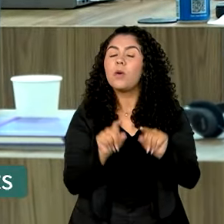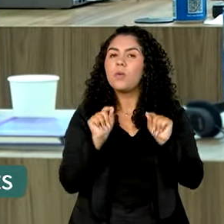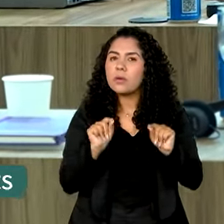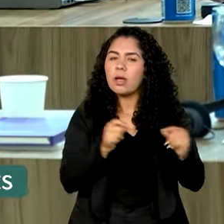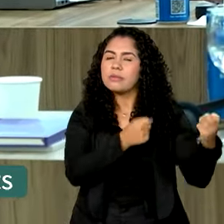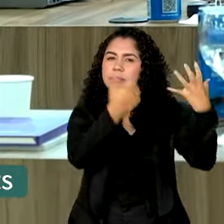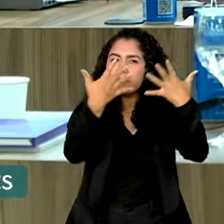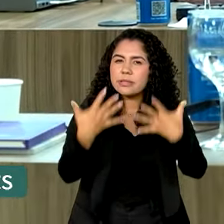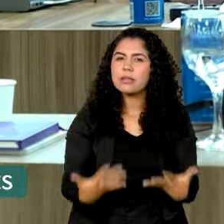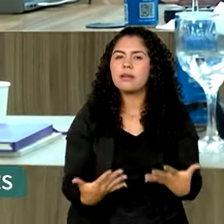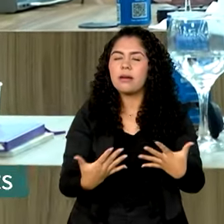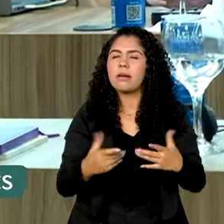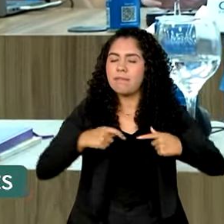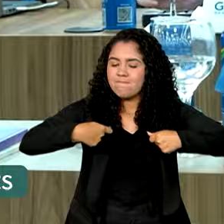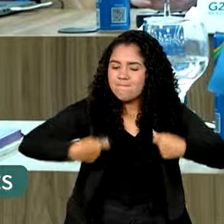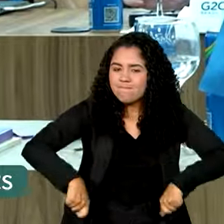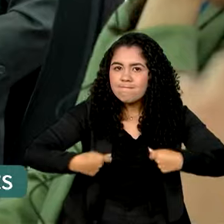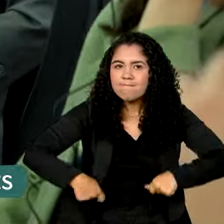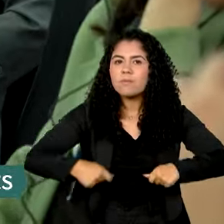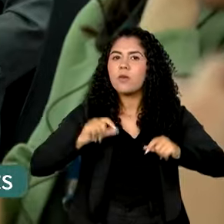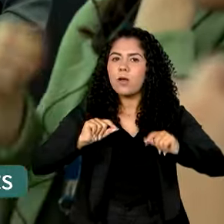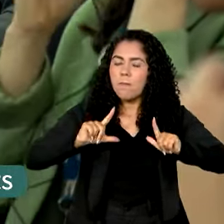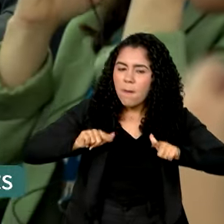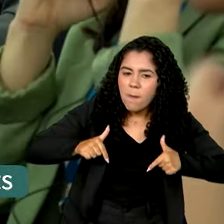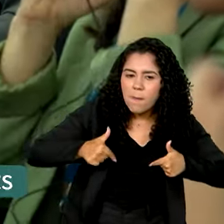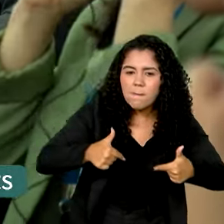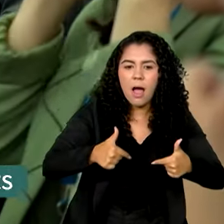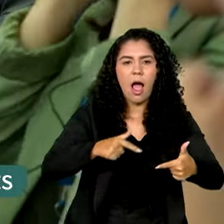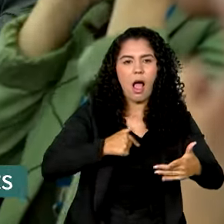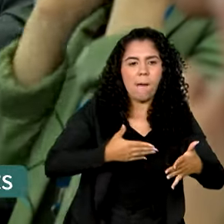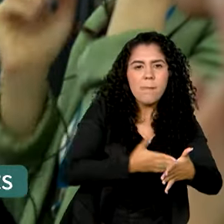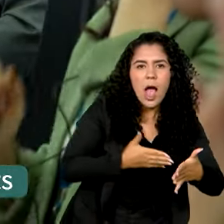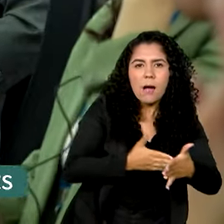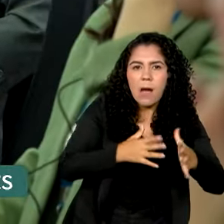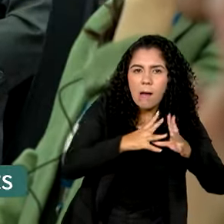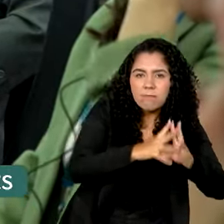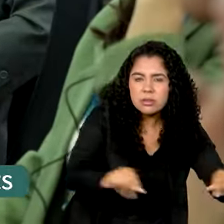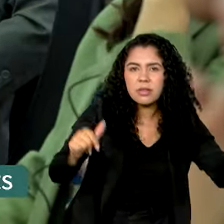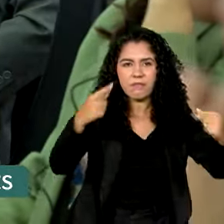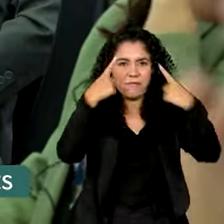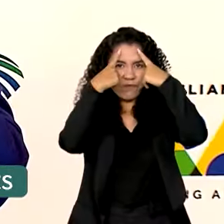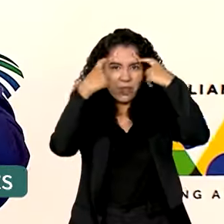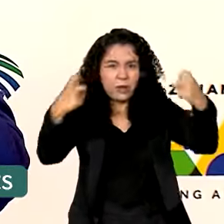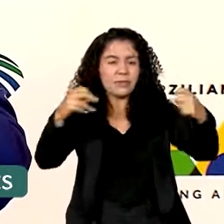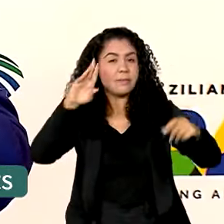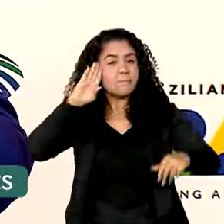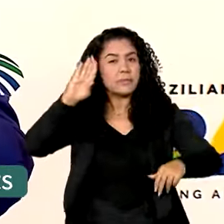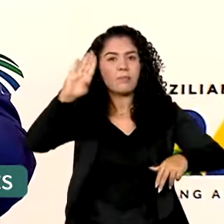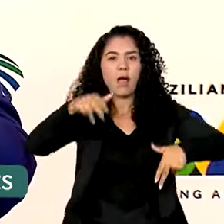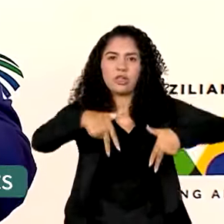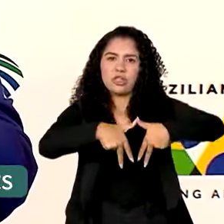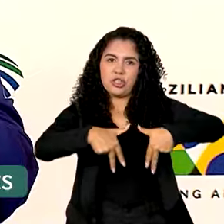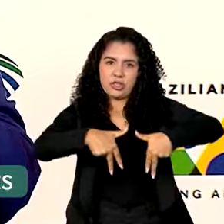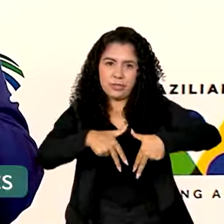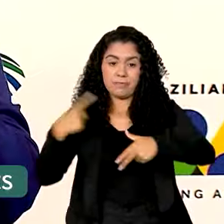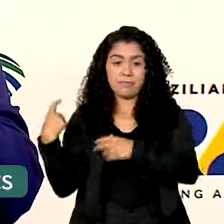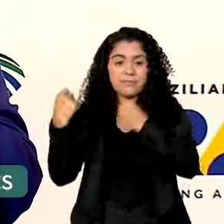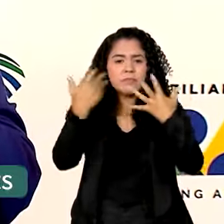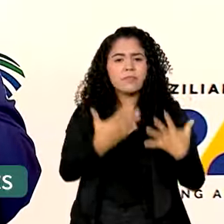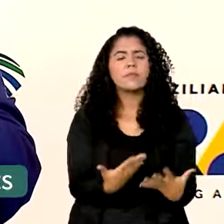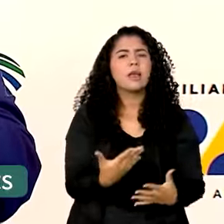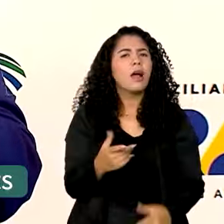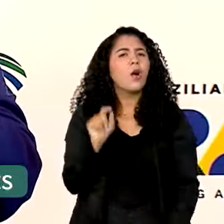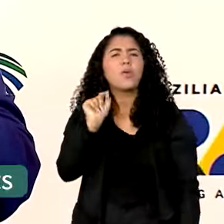pontuou a necessidade de enfrentar barreiras como a violência de gênero. O que é comum no documento?